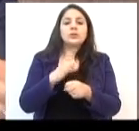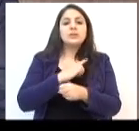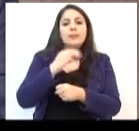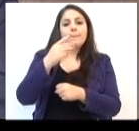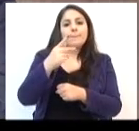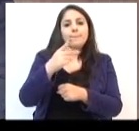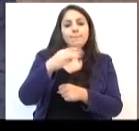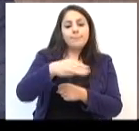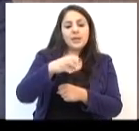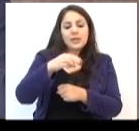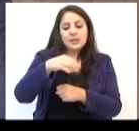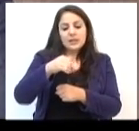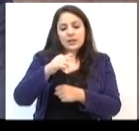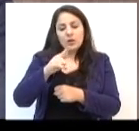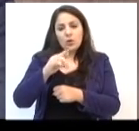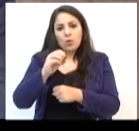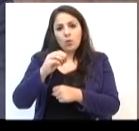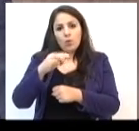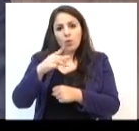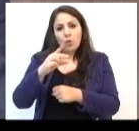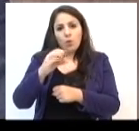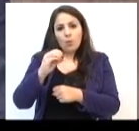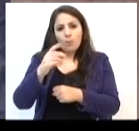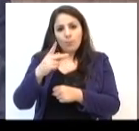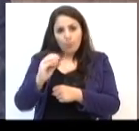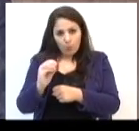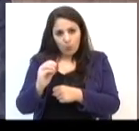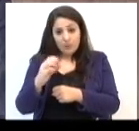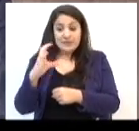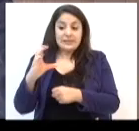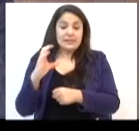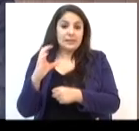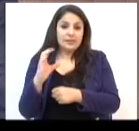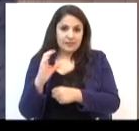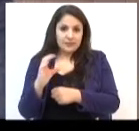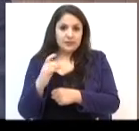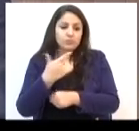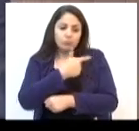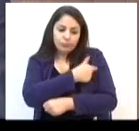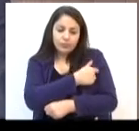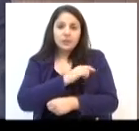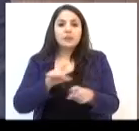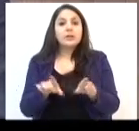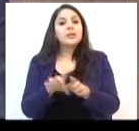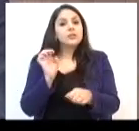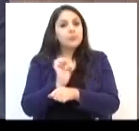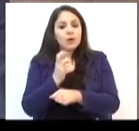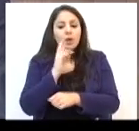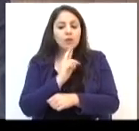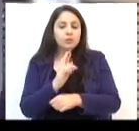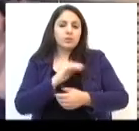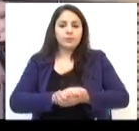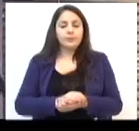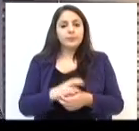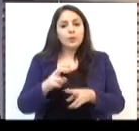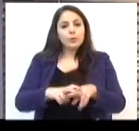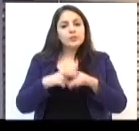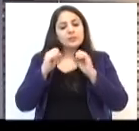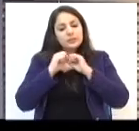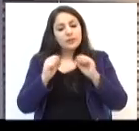expectativa é que, eventualmente, esse meningococo seja algum outro tipo de meningococo, que não o C, mas aí sim nós temos que aguardar o resultado do LACEN.